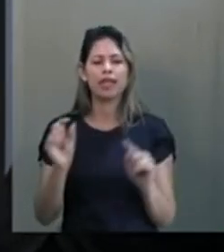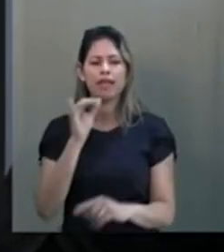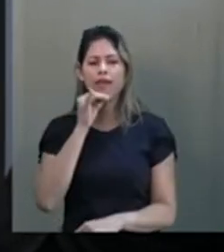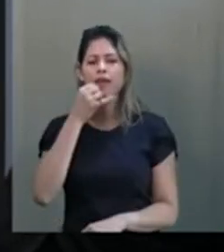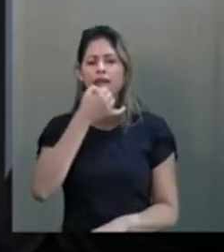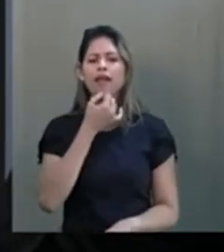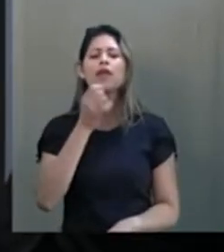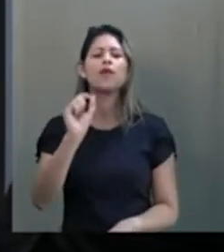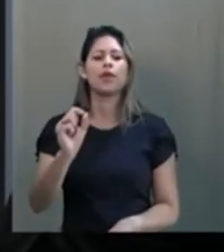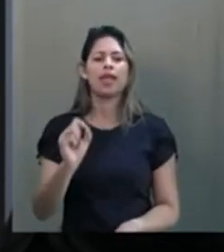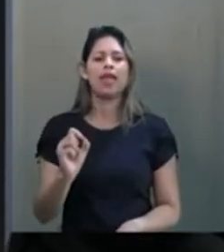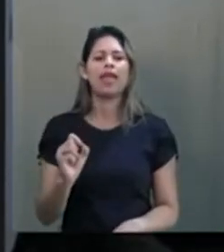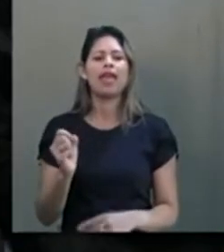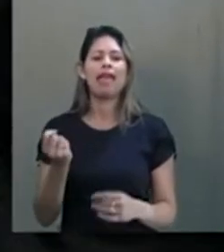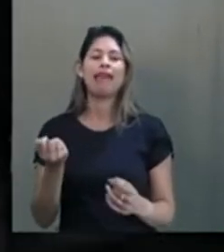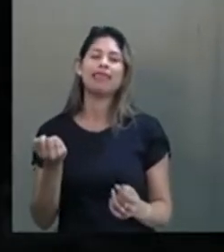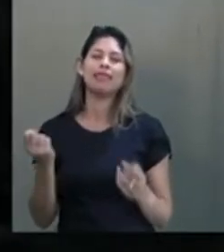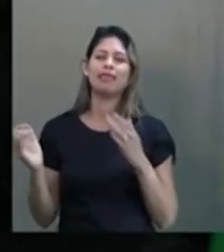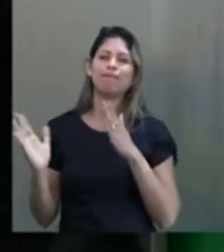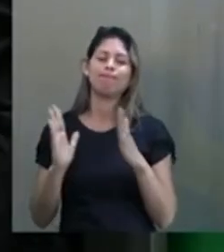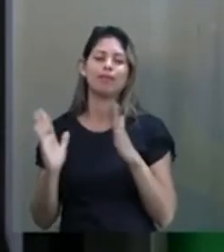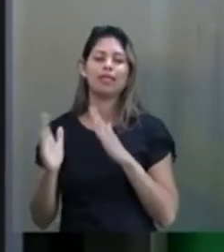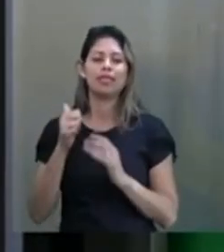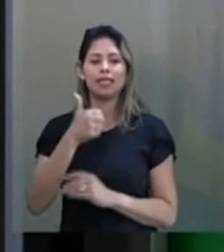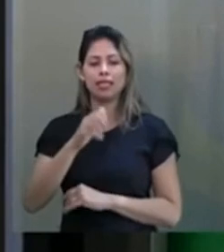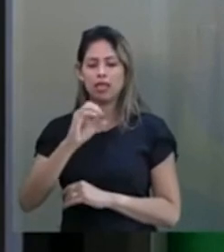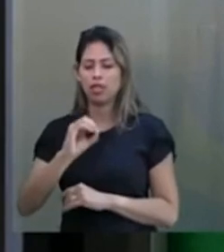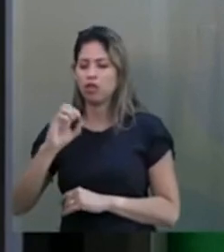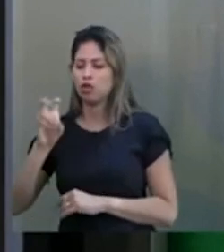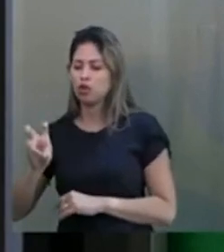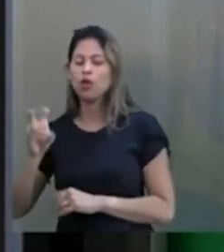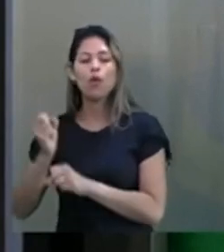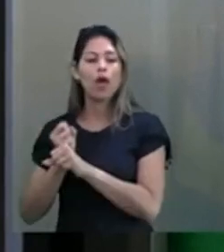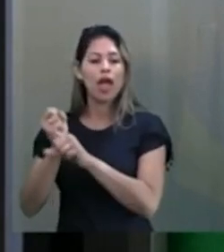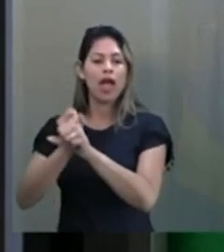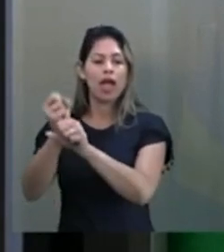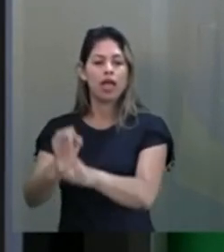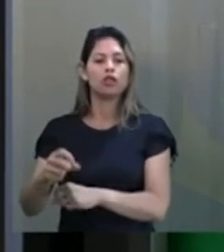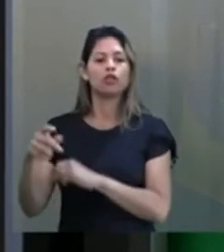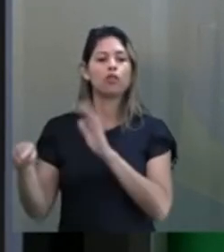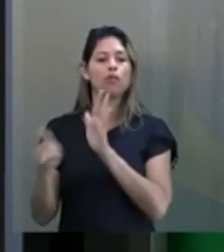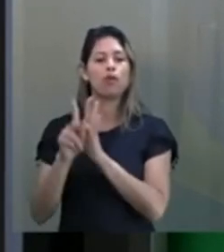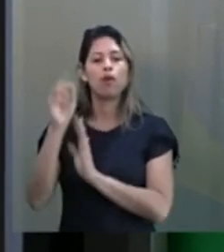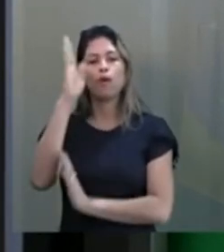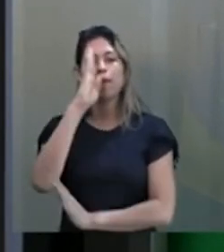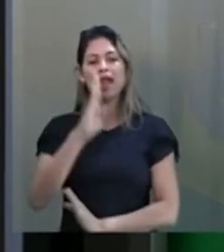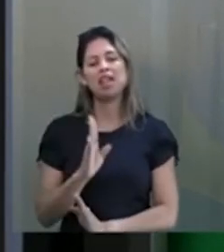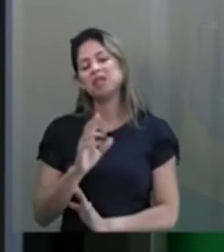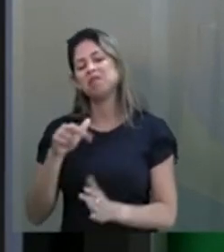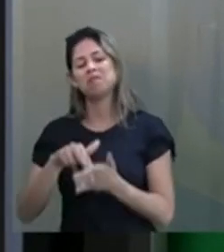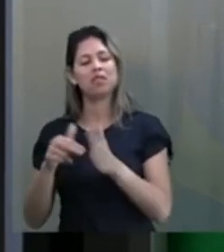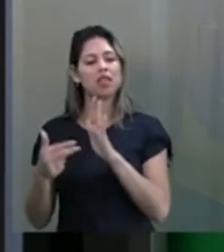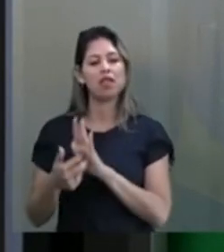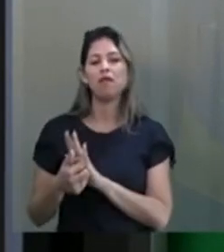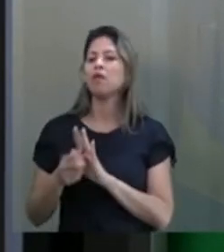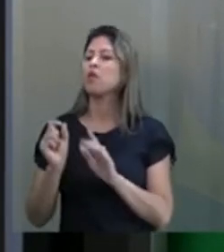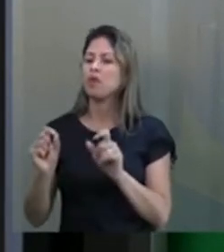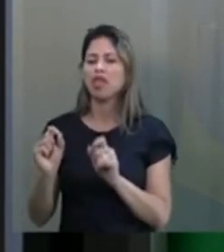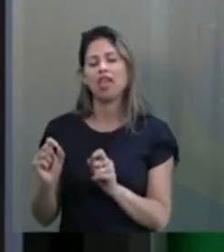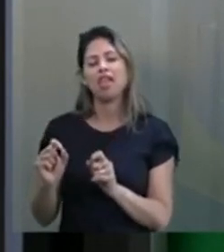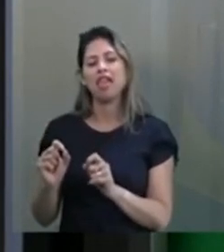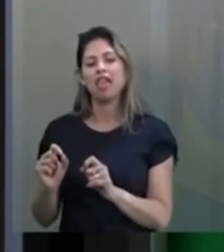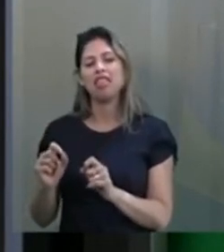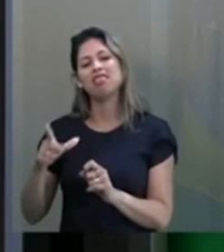105 anos de Roberto Campos para o Brasil não significaram uma mudança estrutural. A gente continua com a mesma